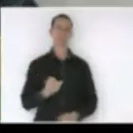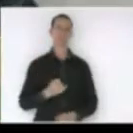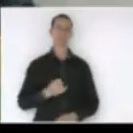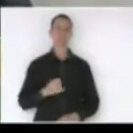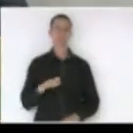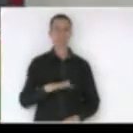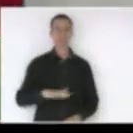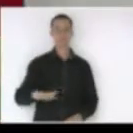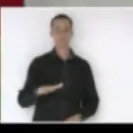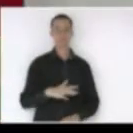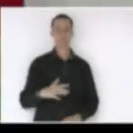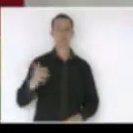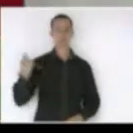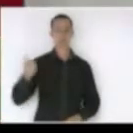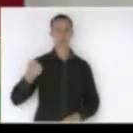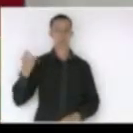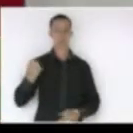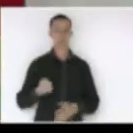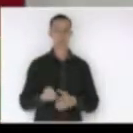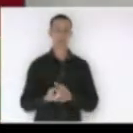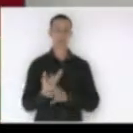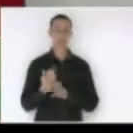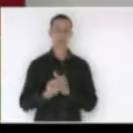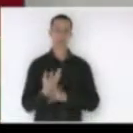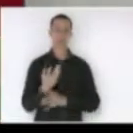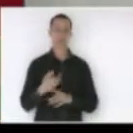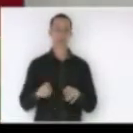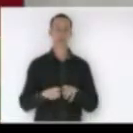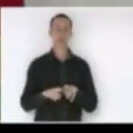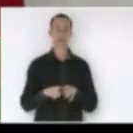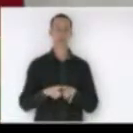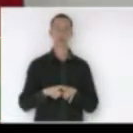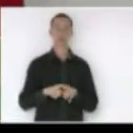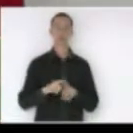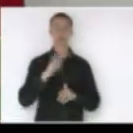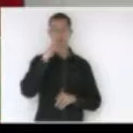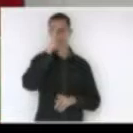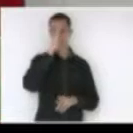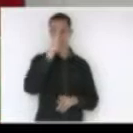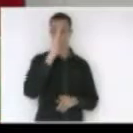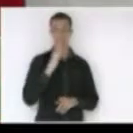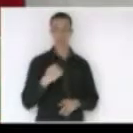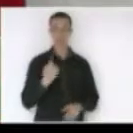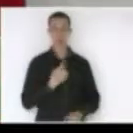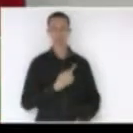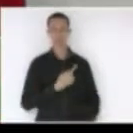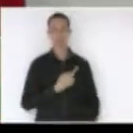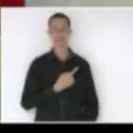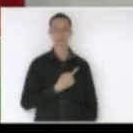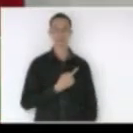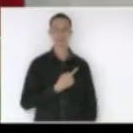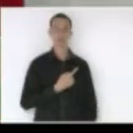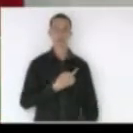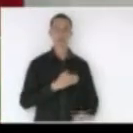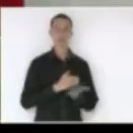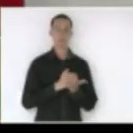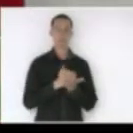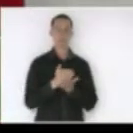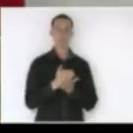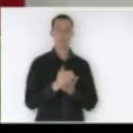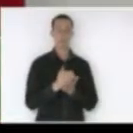do leite e de maneira especial quando nós adentramos numa